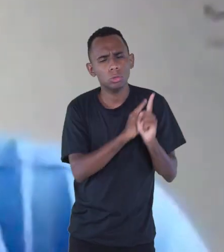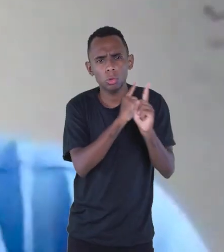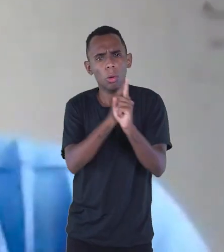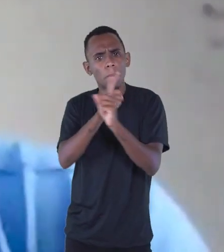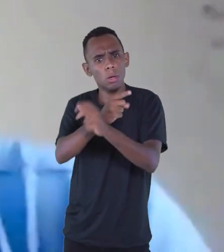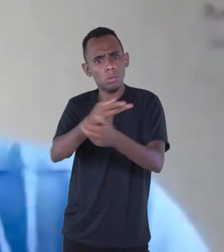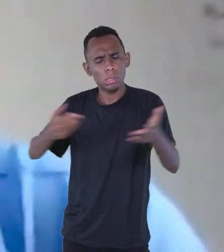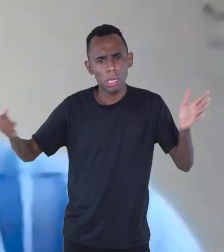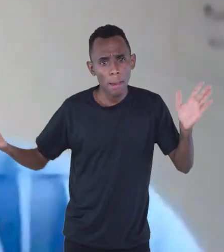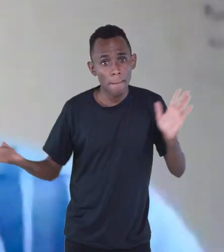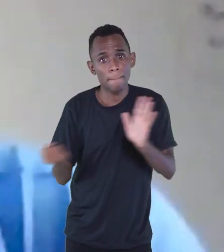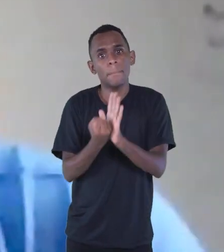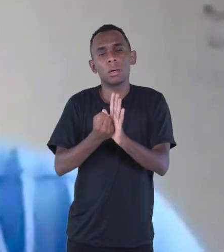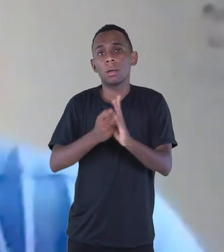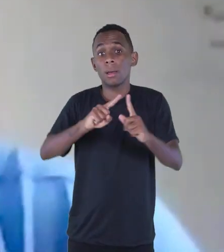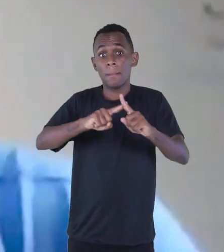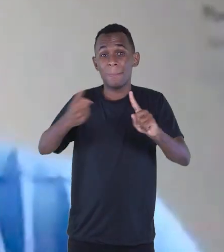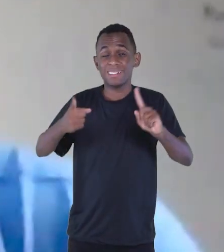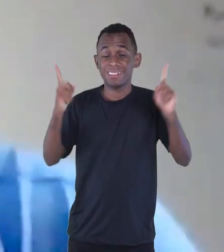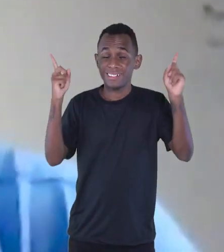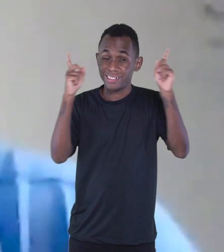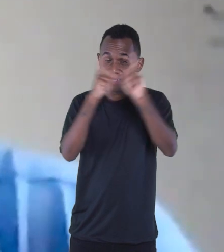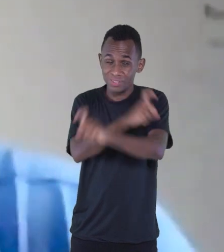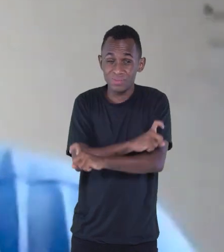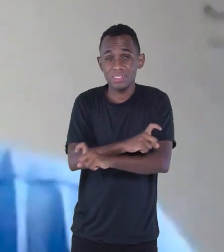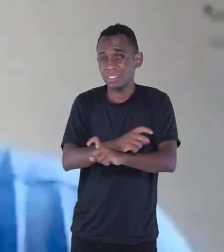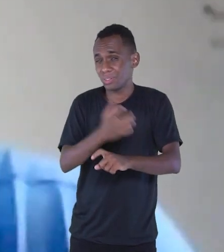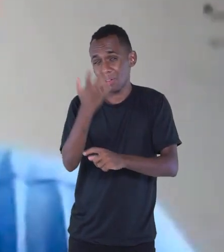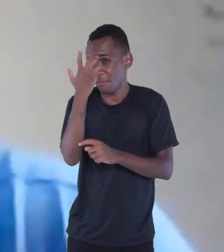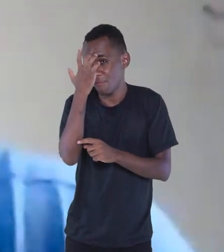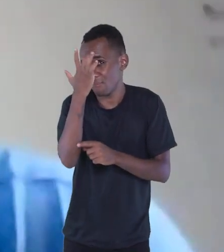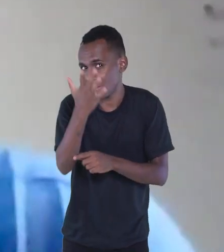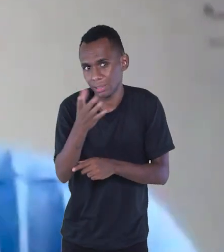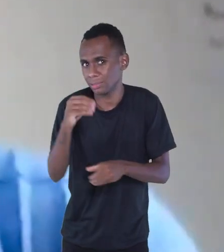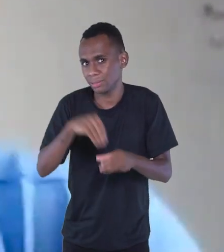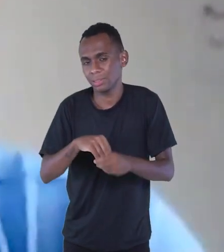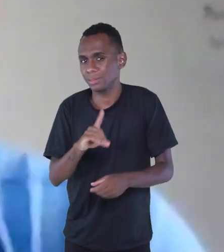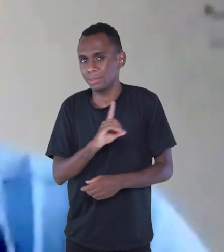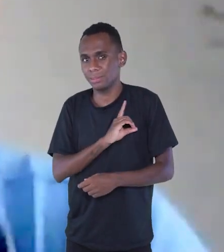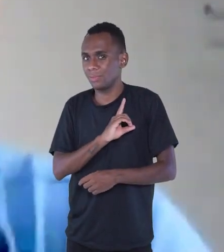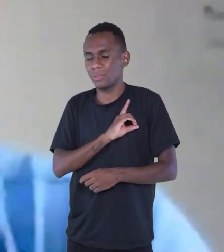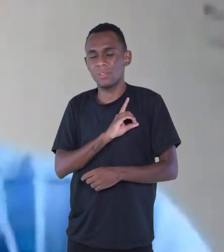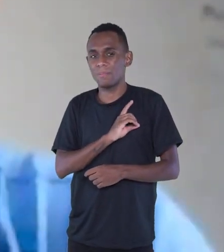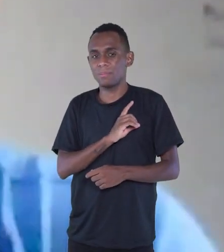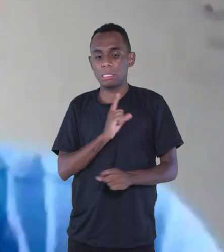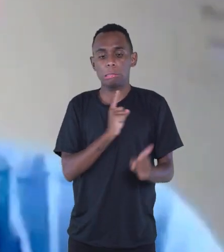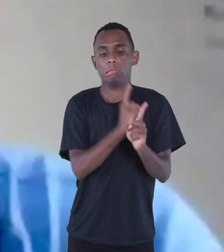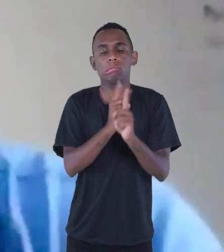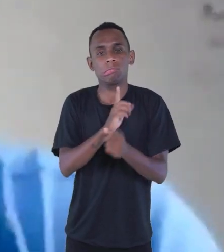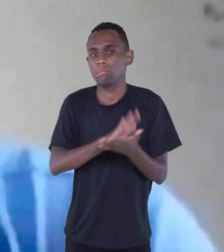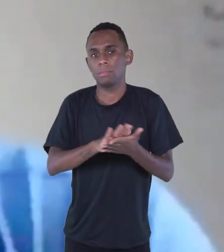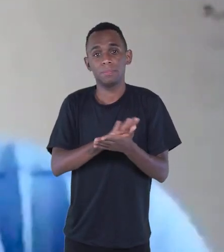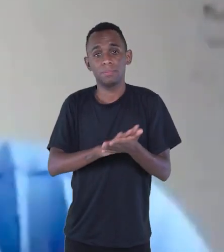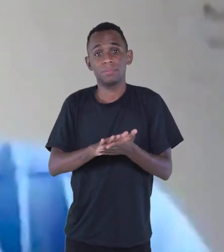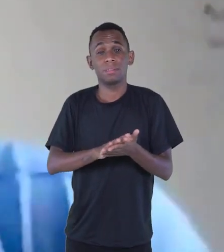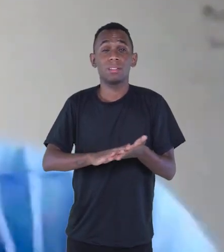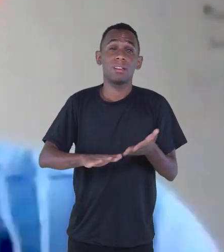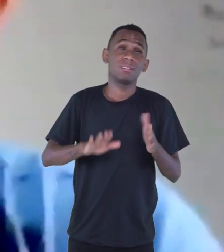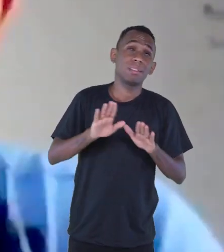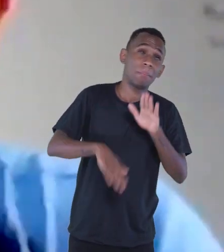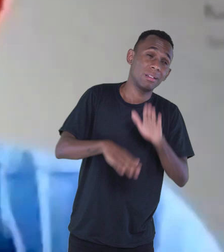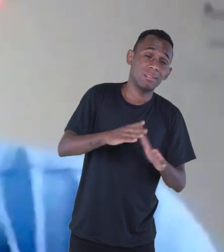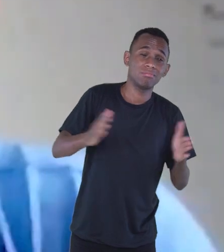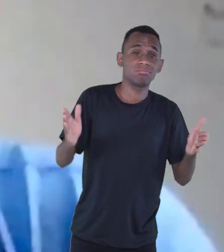Mas era muito difícil, não era fácil conseguir cordel aqui em Divinópolis, não. Era quando aparecia um ou outro.